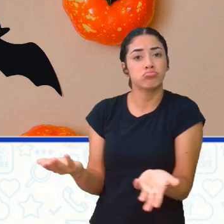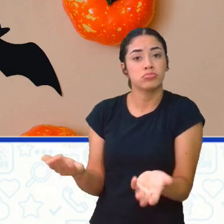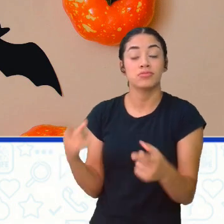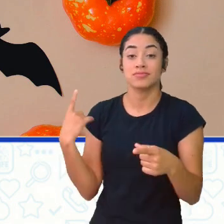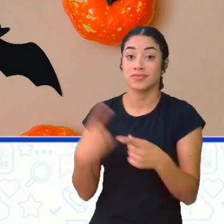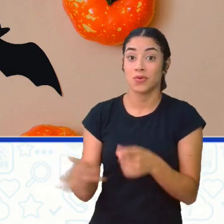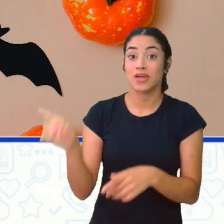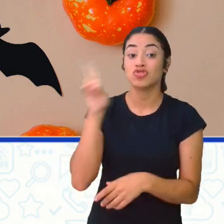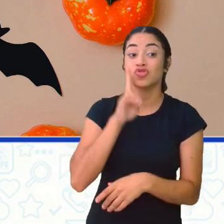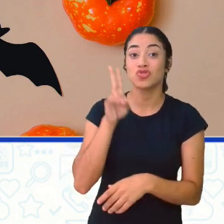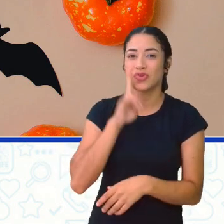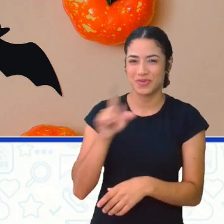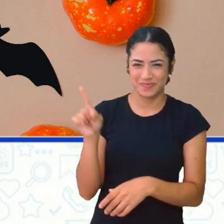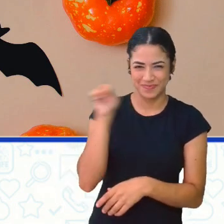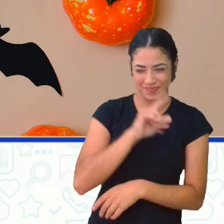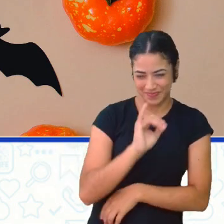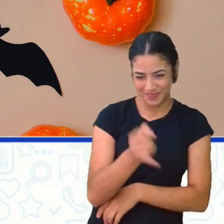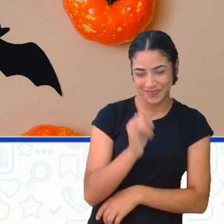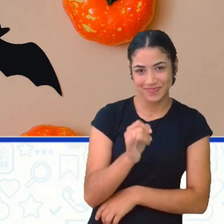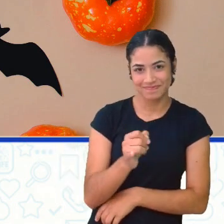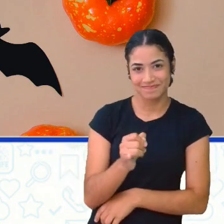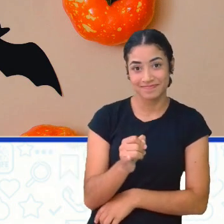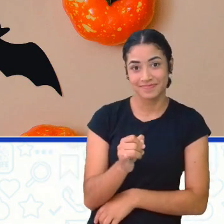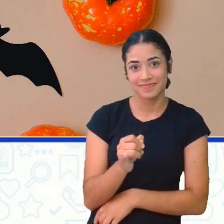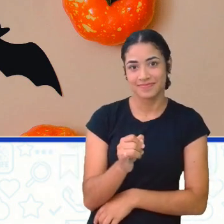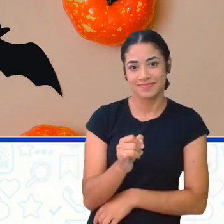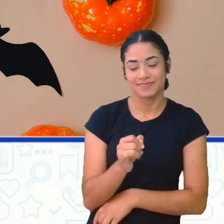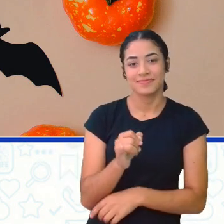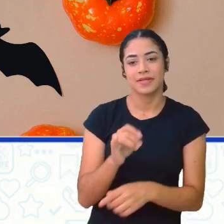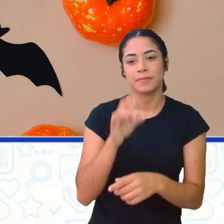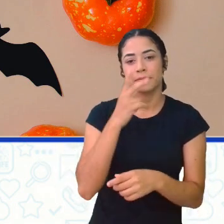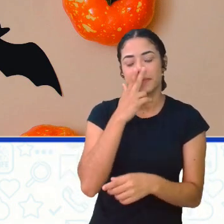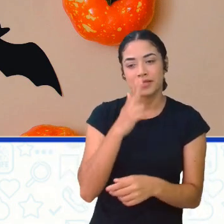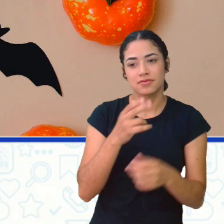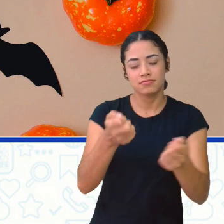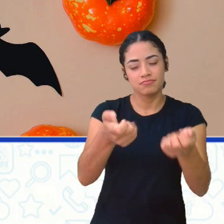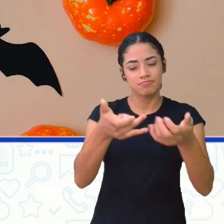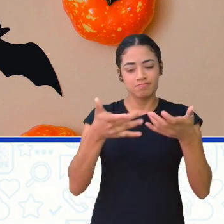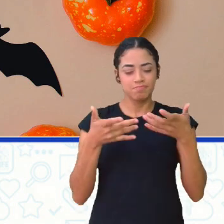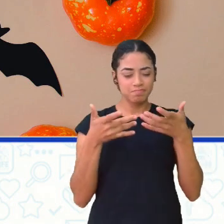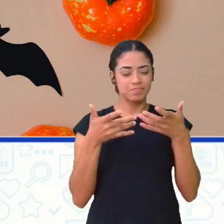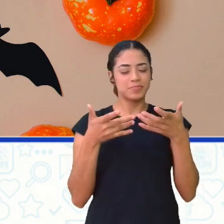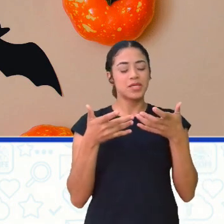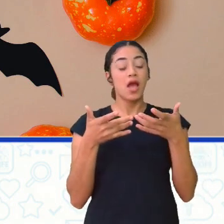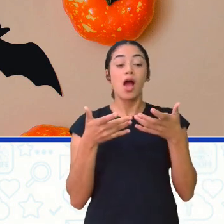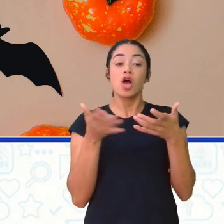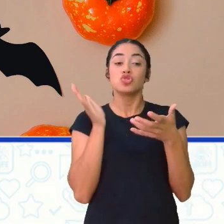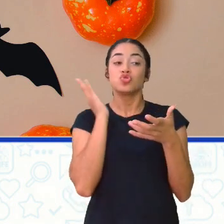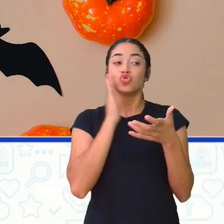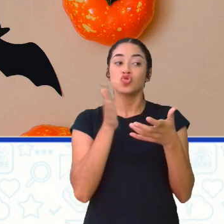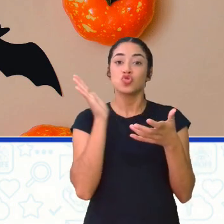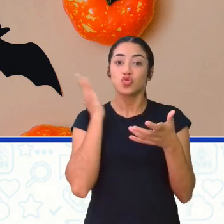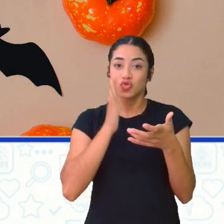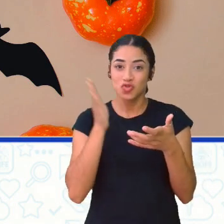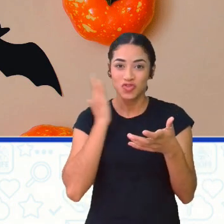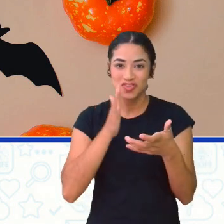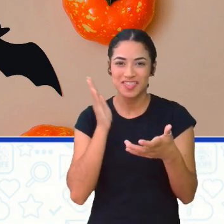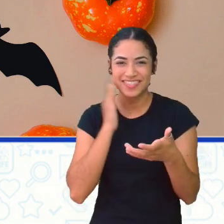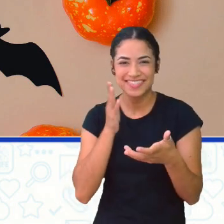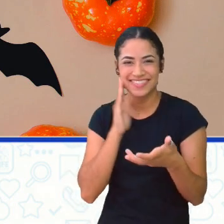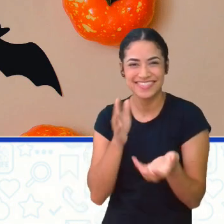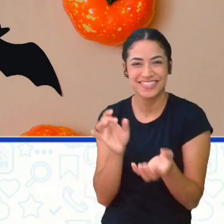espaçozinho Que é não saber É quase como Aquelas fanfics Que a gente cria Para preencher os espaços Das histórias Que